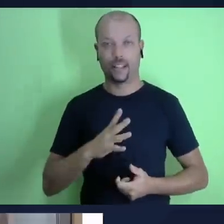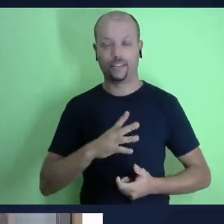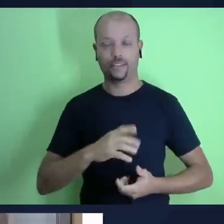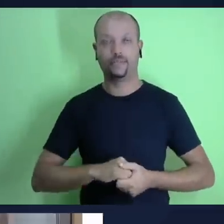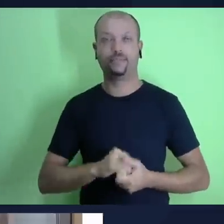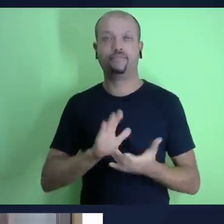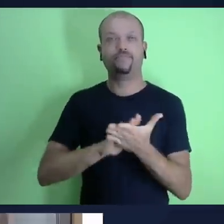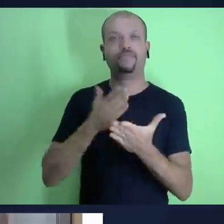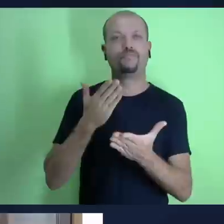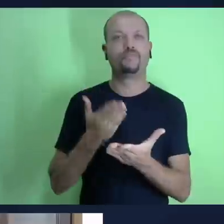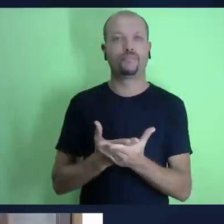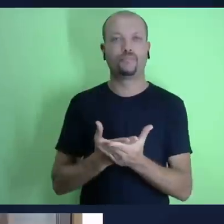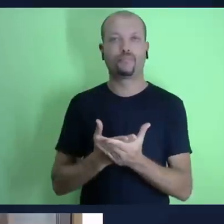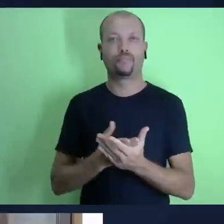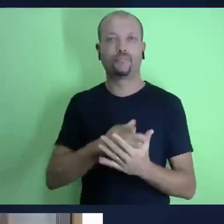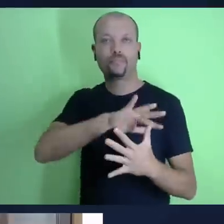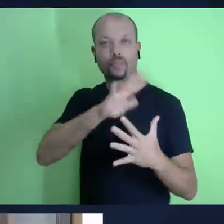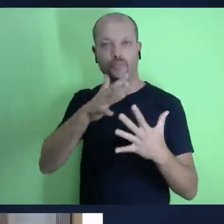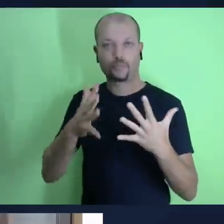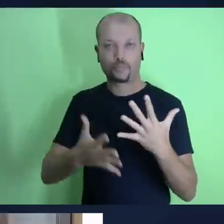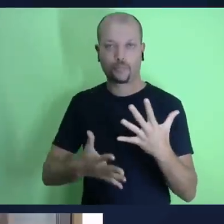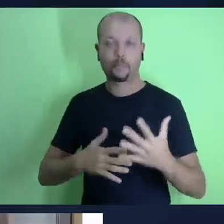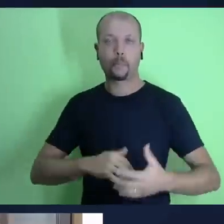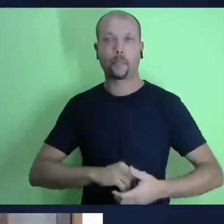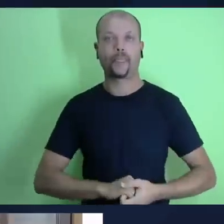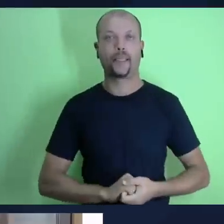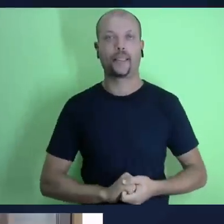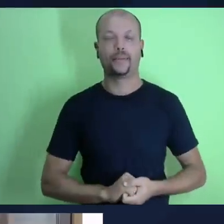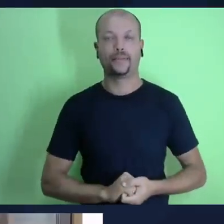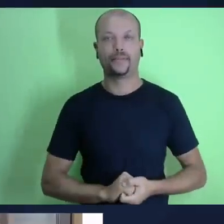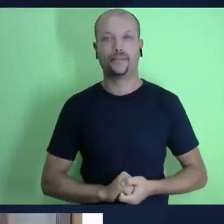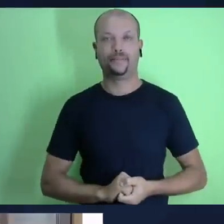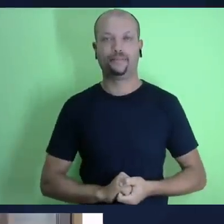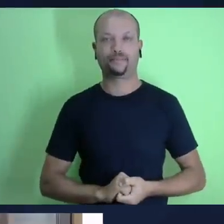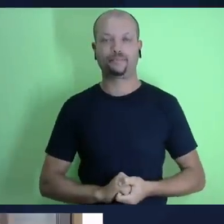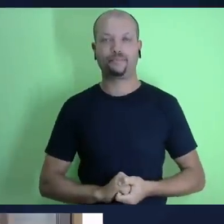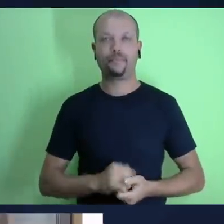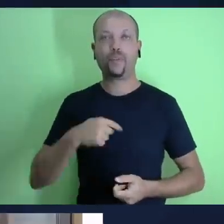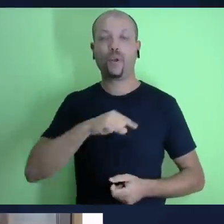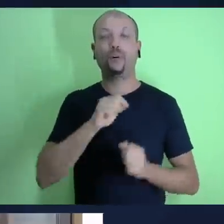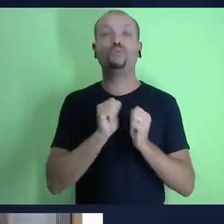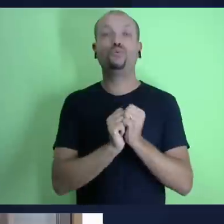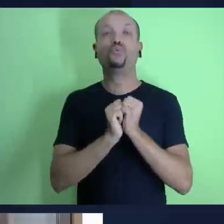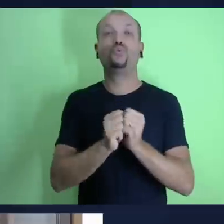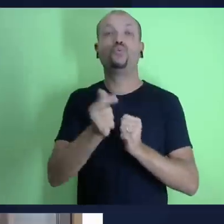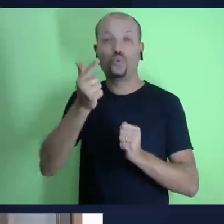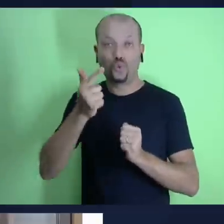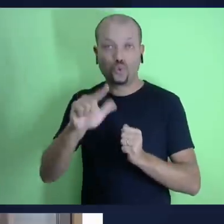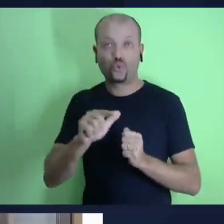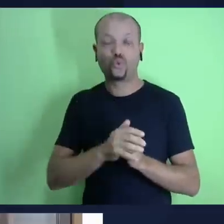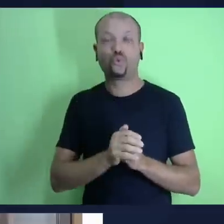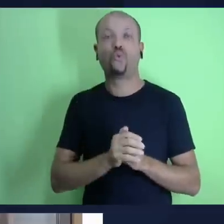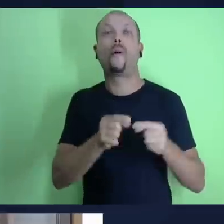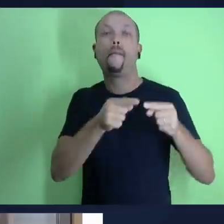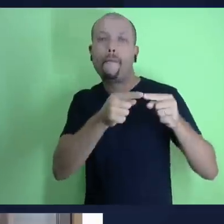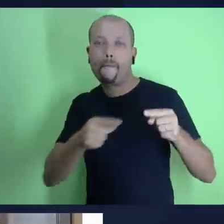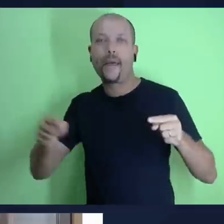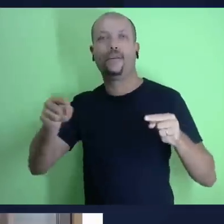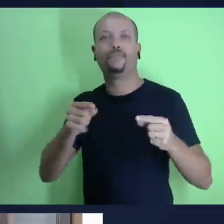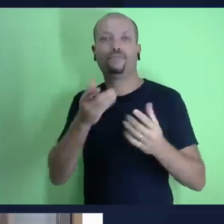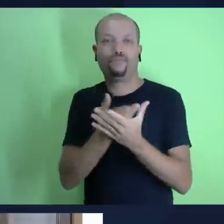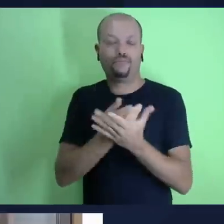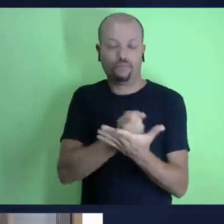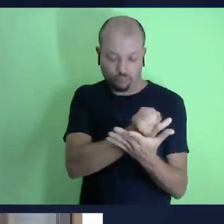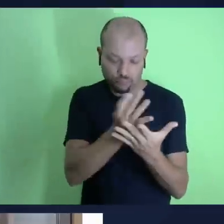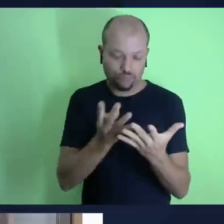Mogi das Cruzes trazendo a interpretação na língua brasileira de sinais estamos juntos para mais